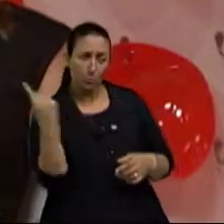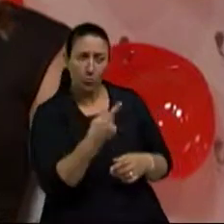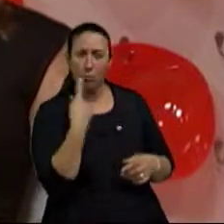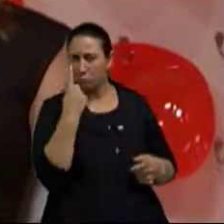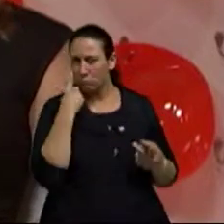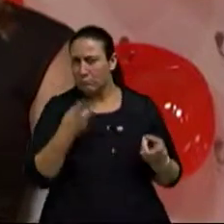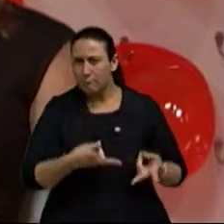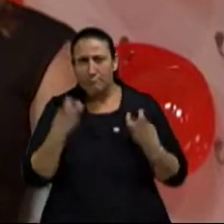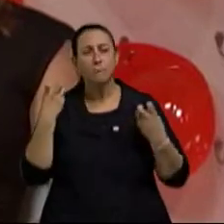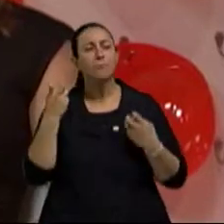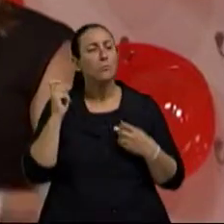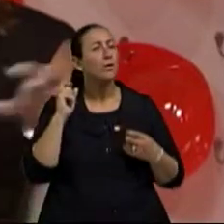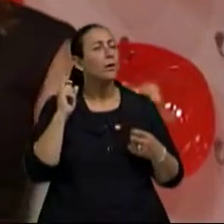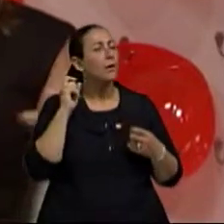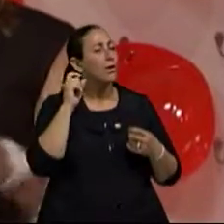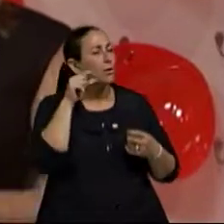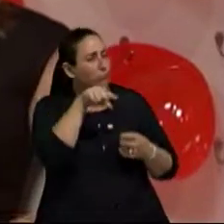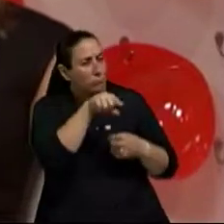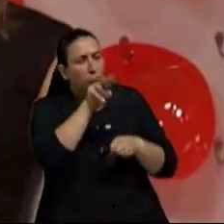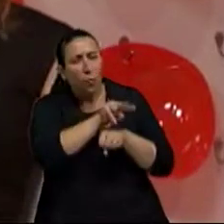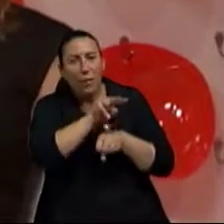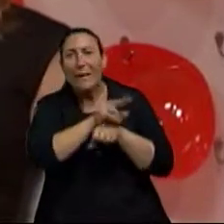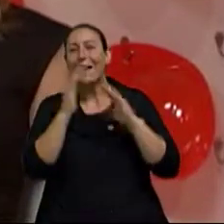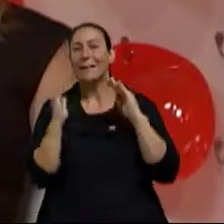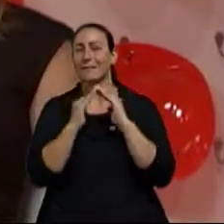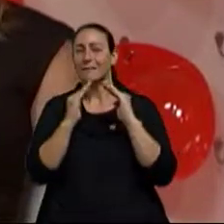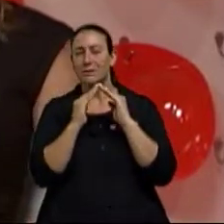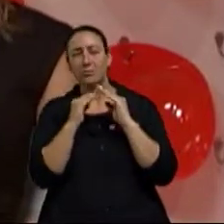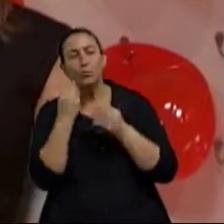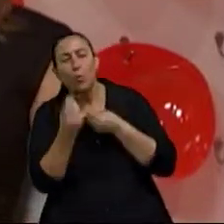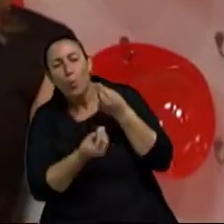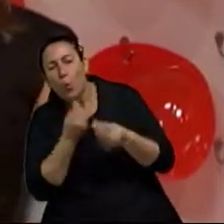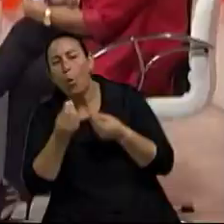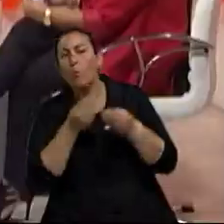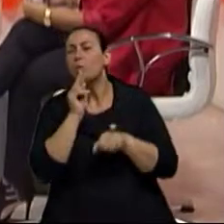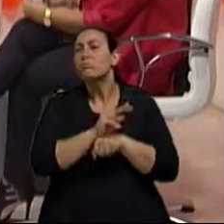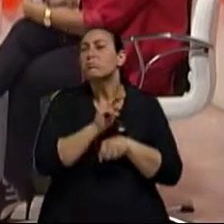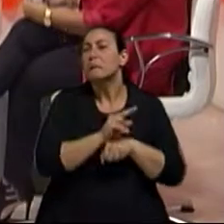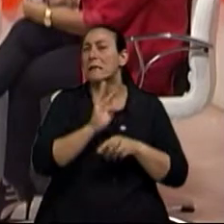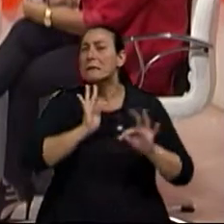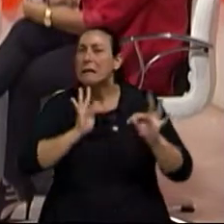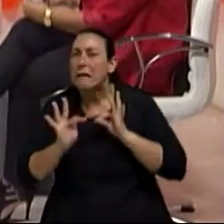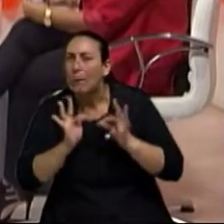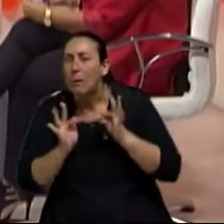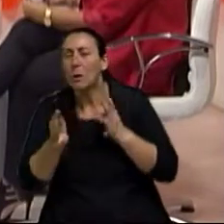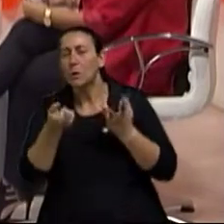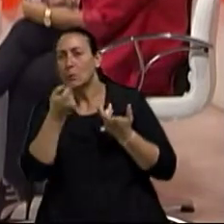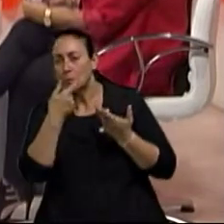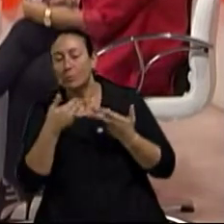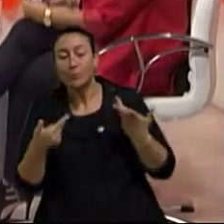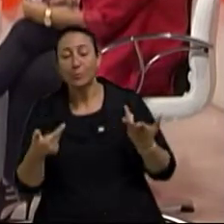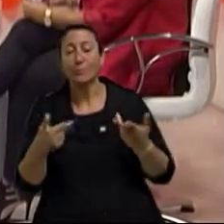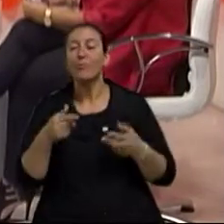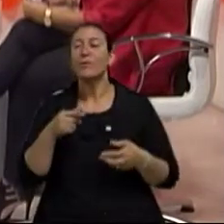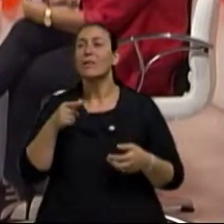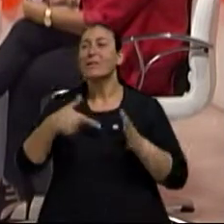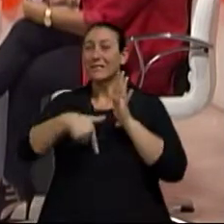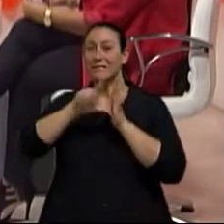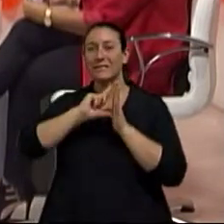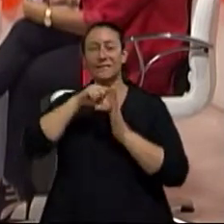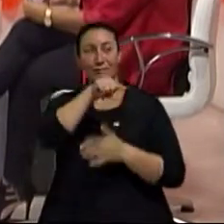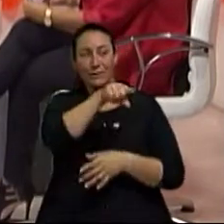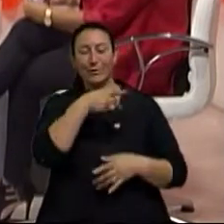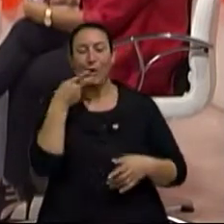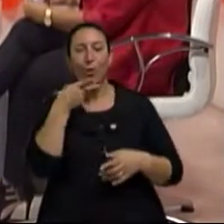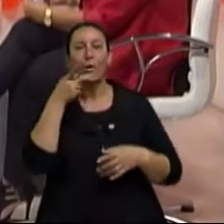atenção domiciliar. E pegando um gancho disso que tu está falando, com o que o Matheus comentou antes dos países desenvolvidos, o